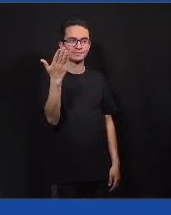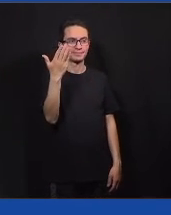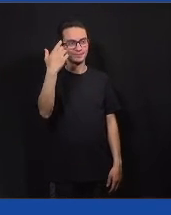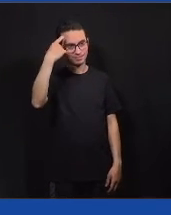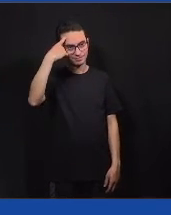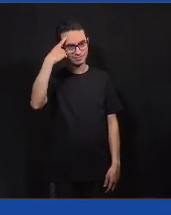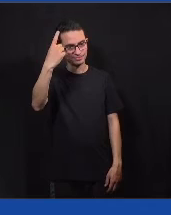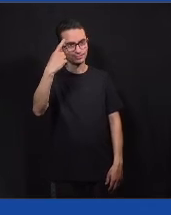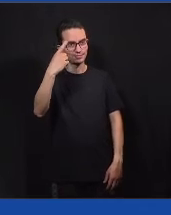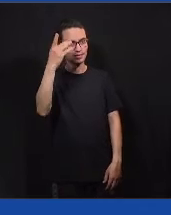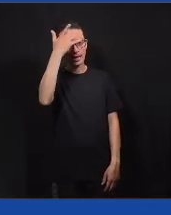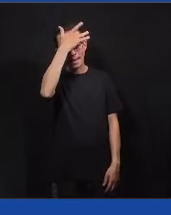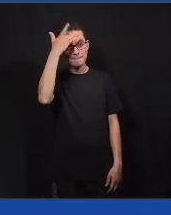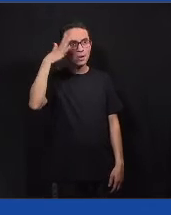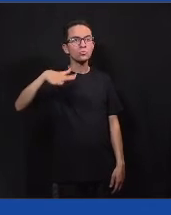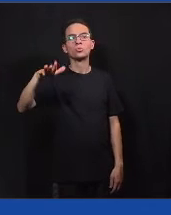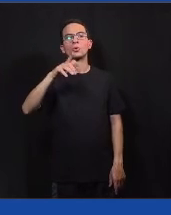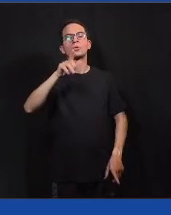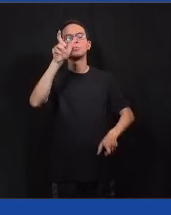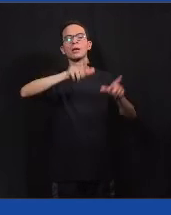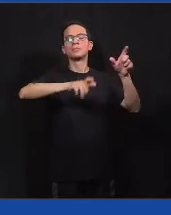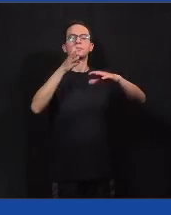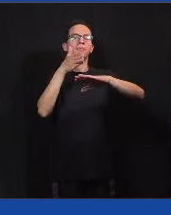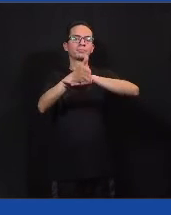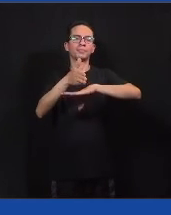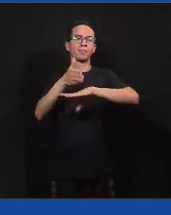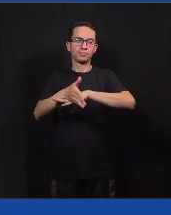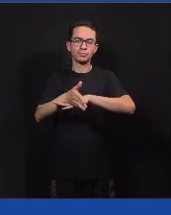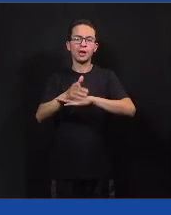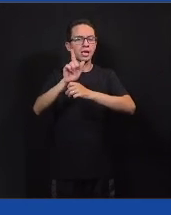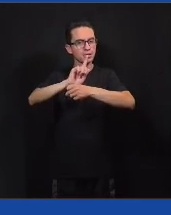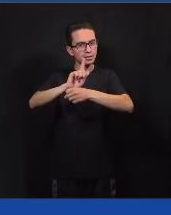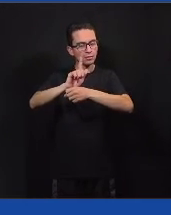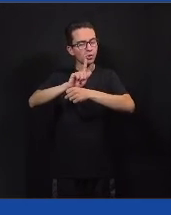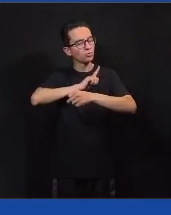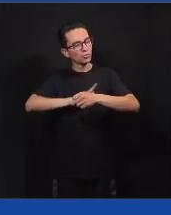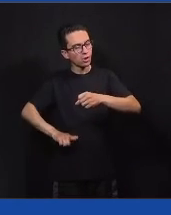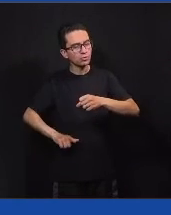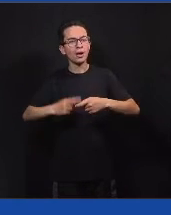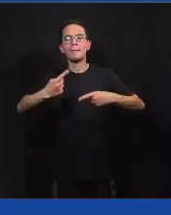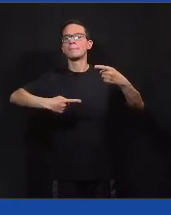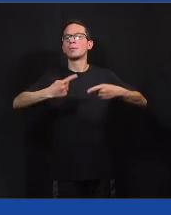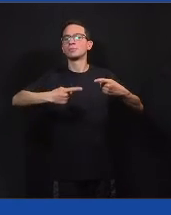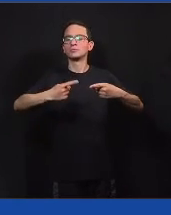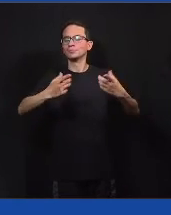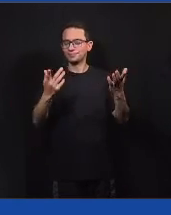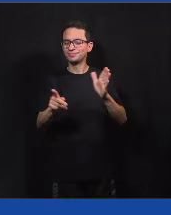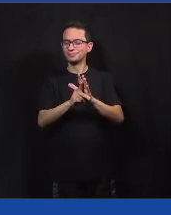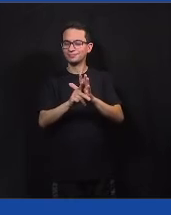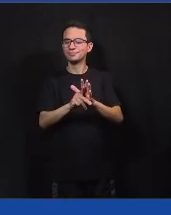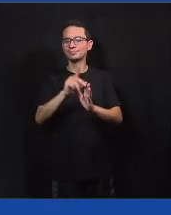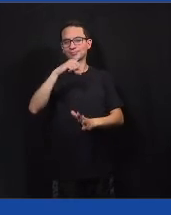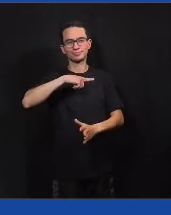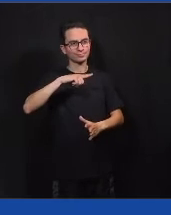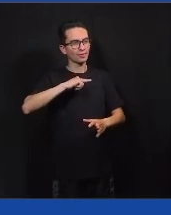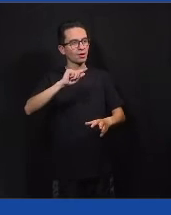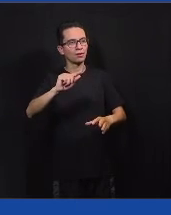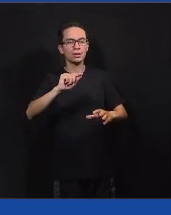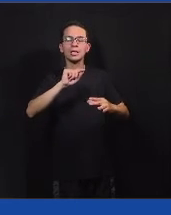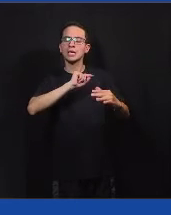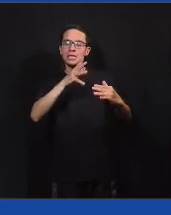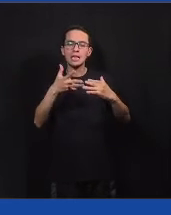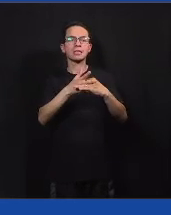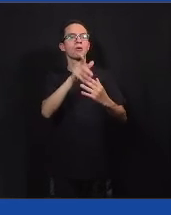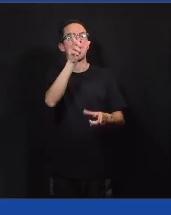pessoas, seja na gestão pública, seja envolvendo direto o contato do Colab com o cidadão, como no caso da Lá de Cidadania,